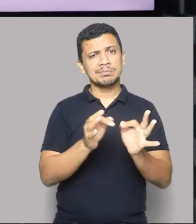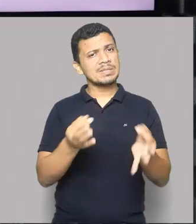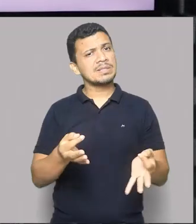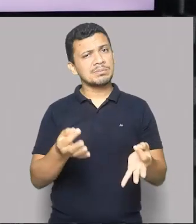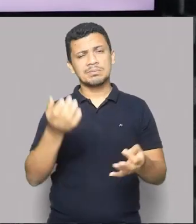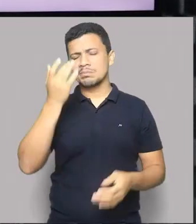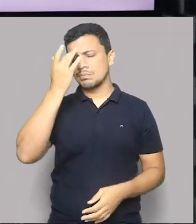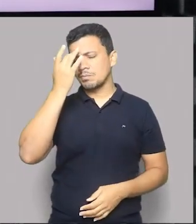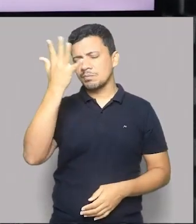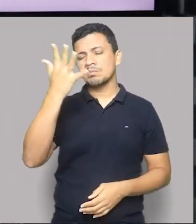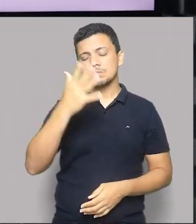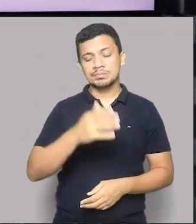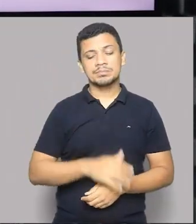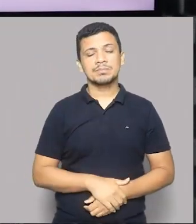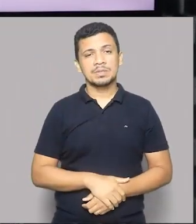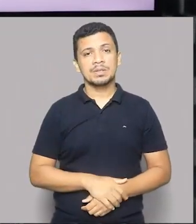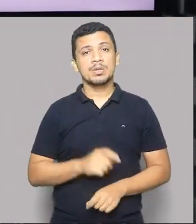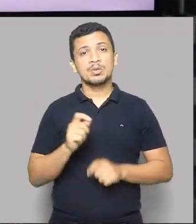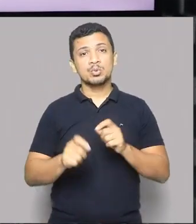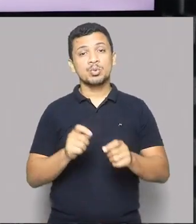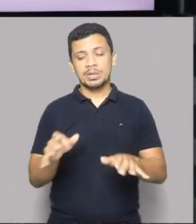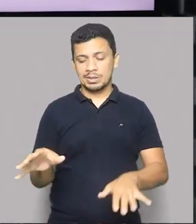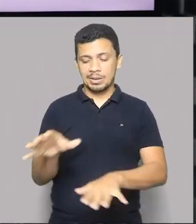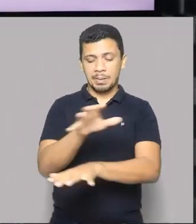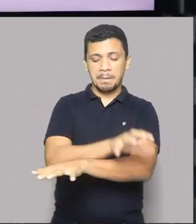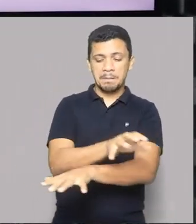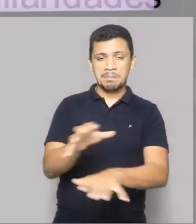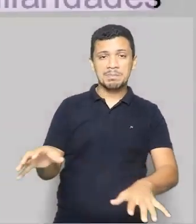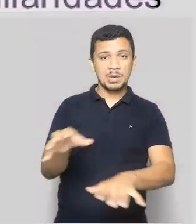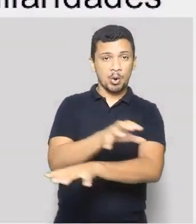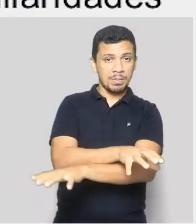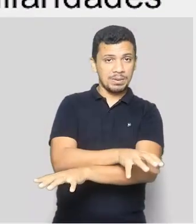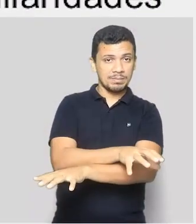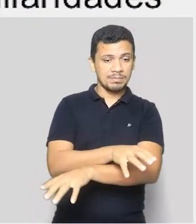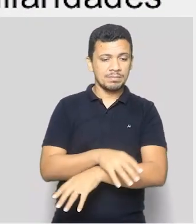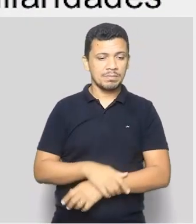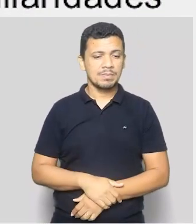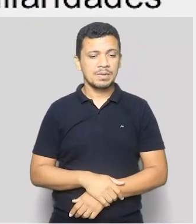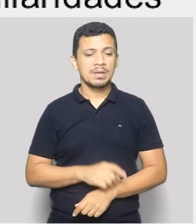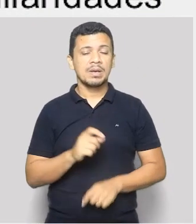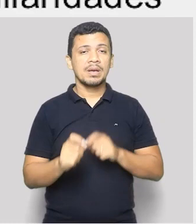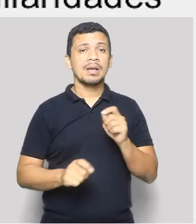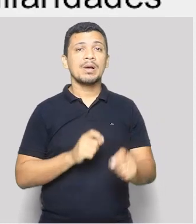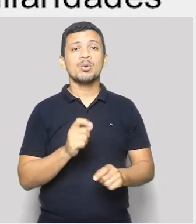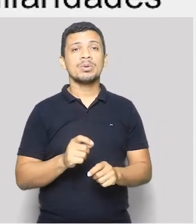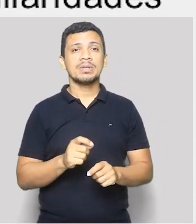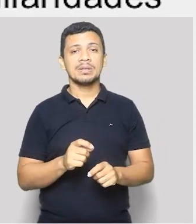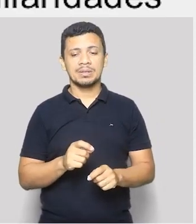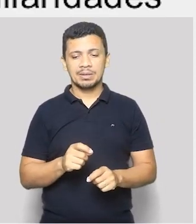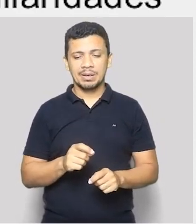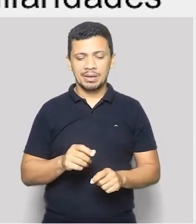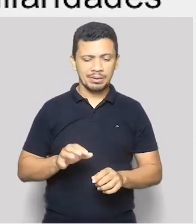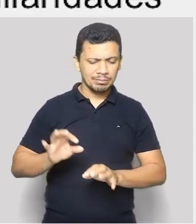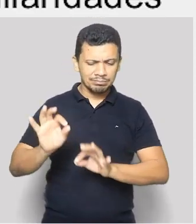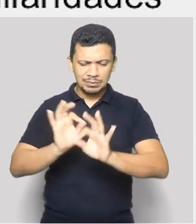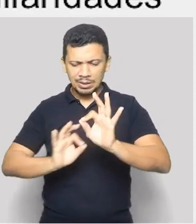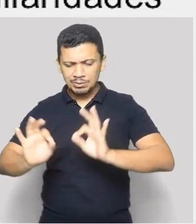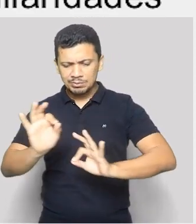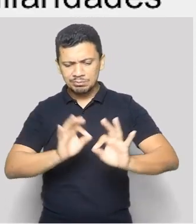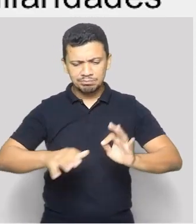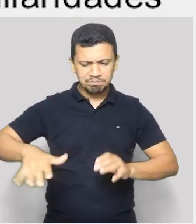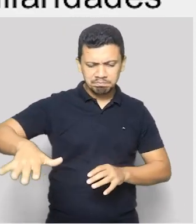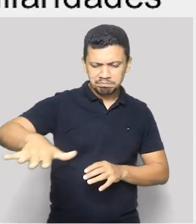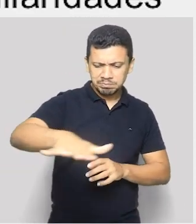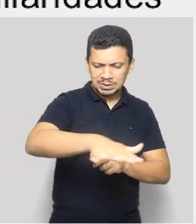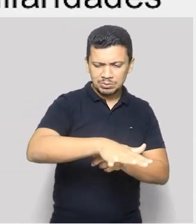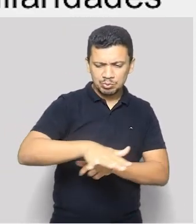fácil, do que vem a ser um bioma. O bioma é um recorte do espaço geográfico. Primeiro